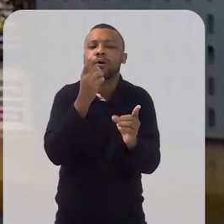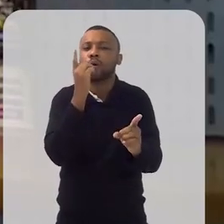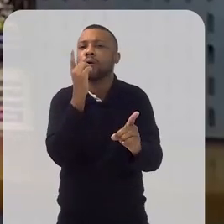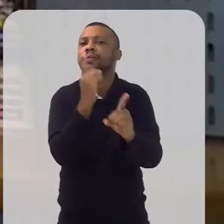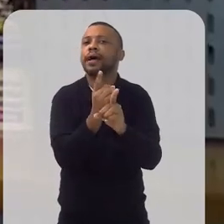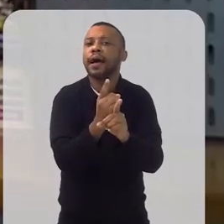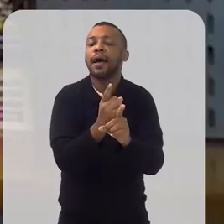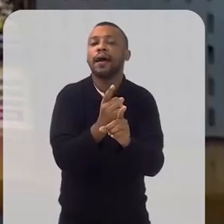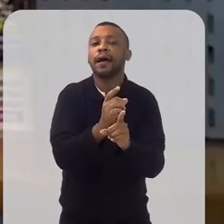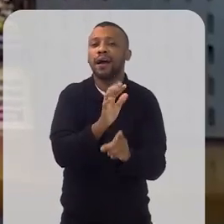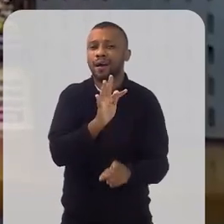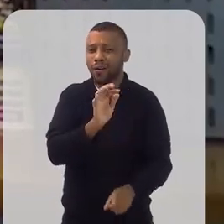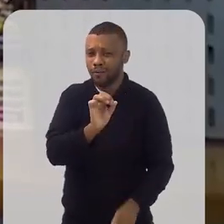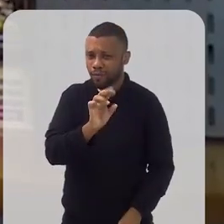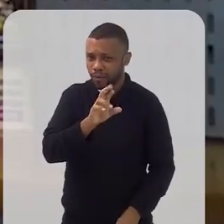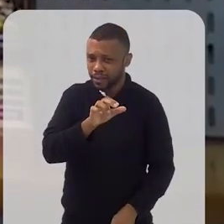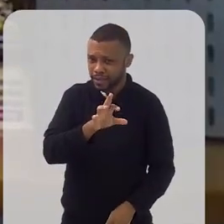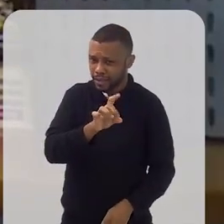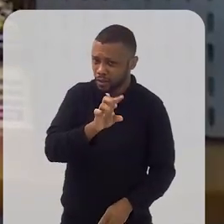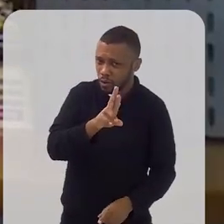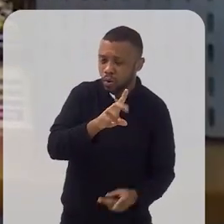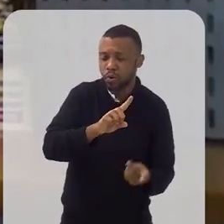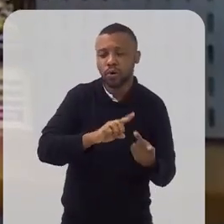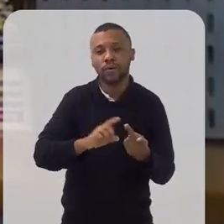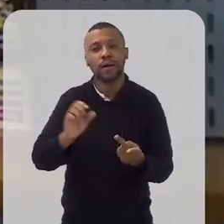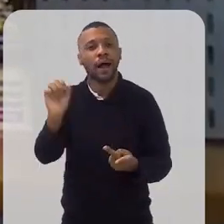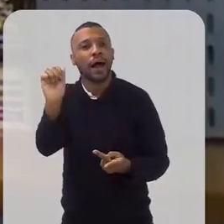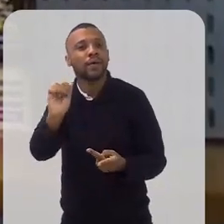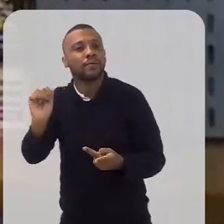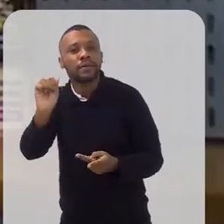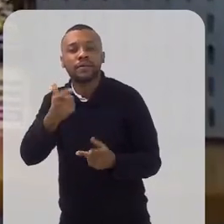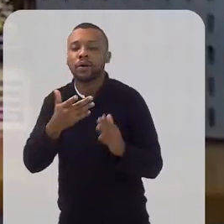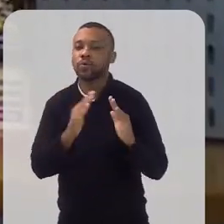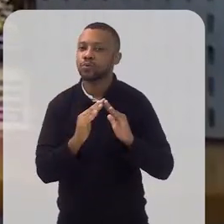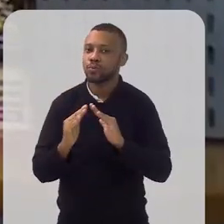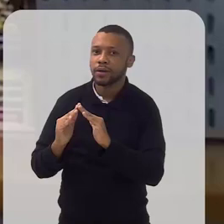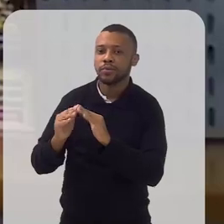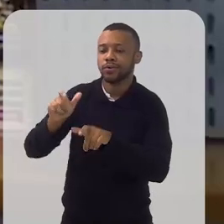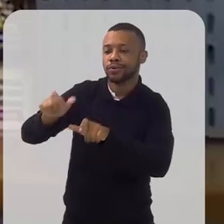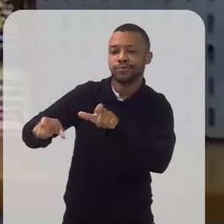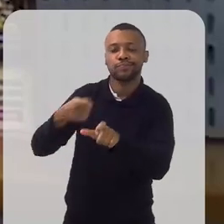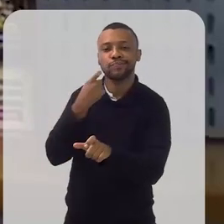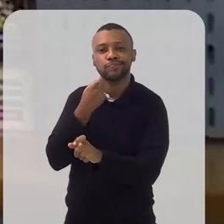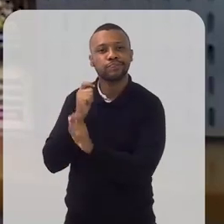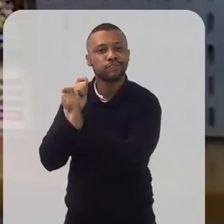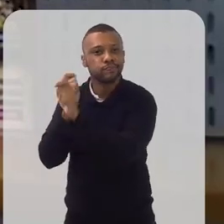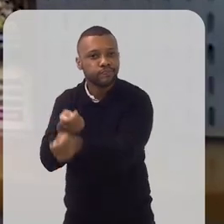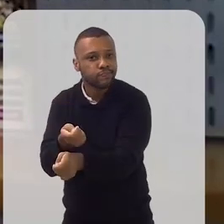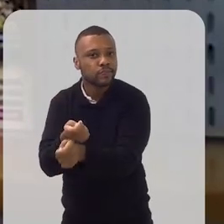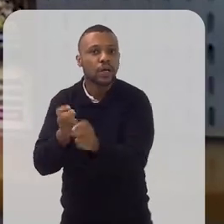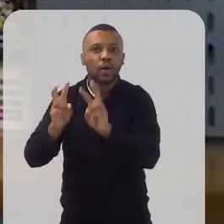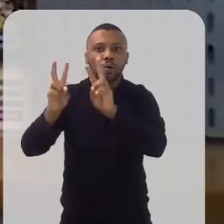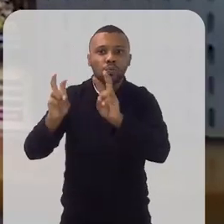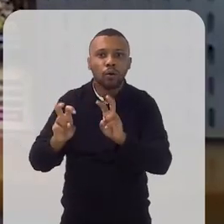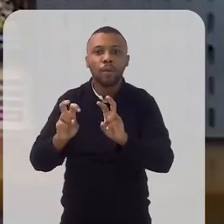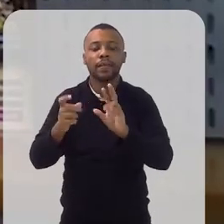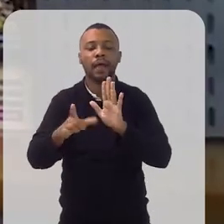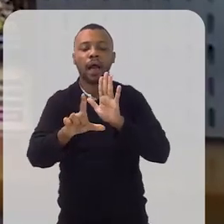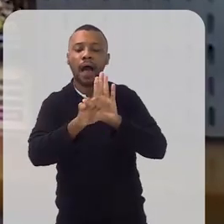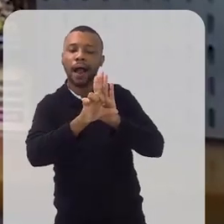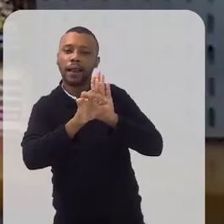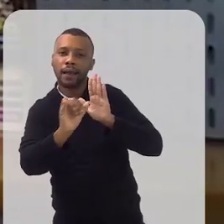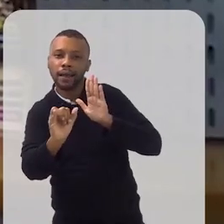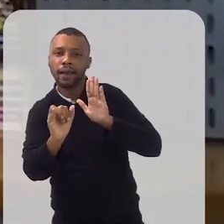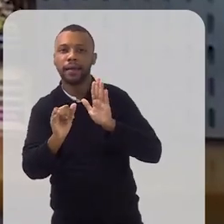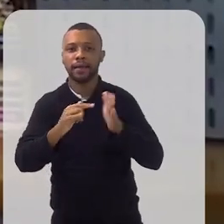fornecedores, diagnóstico das associações de moradores, associações lá dos quilombos e das colônias de pescadores, com relação